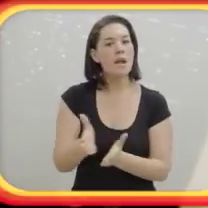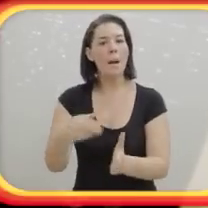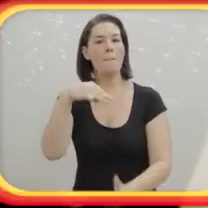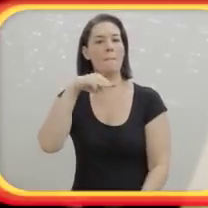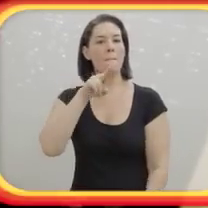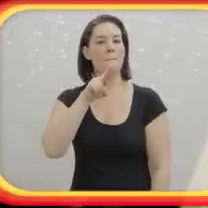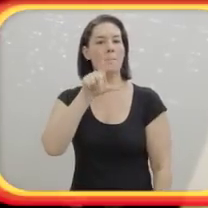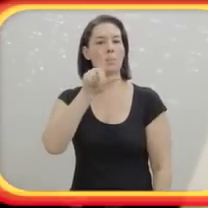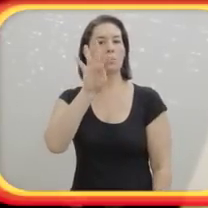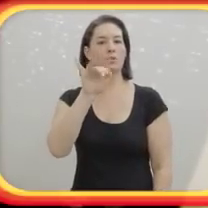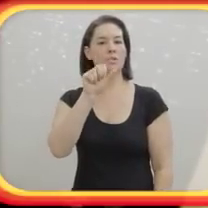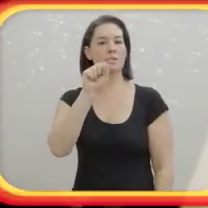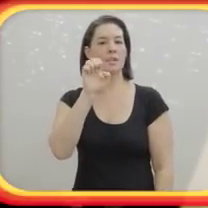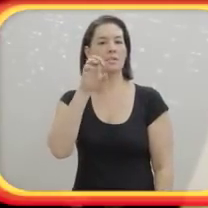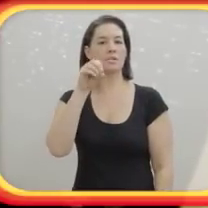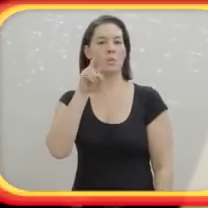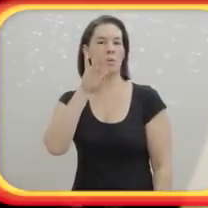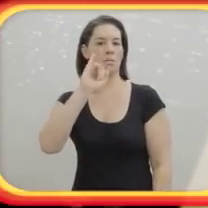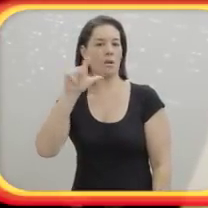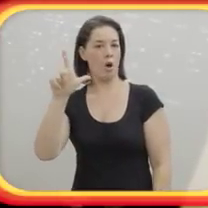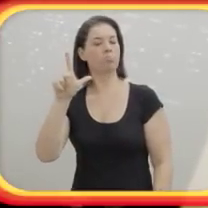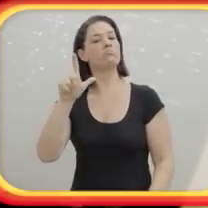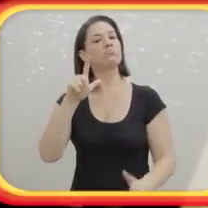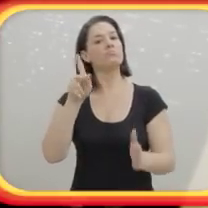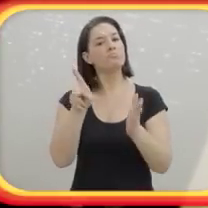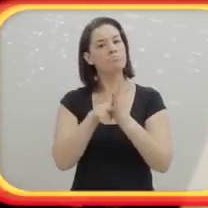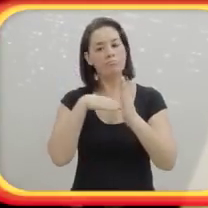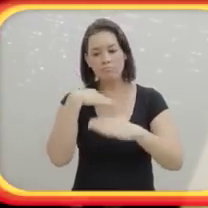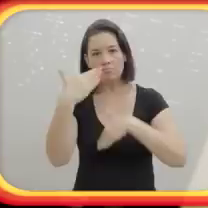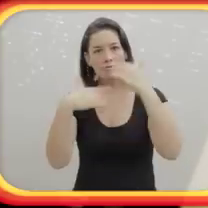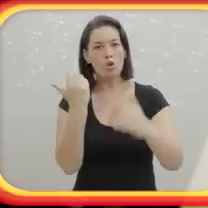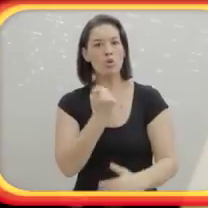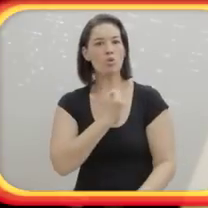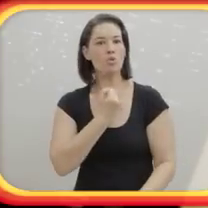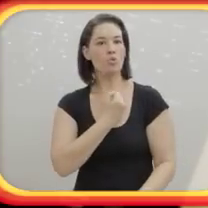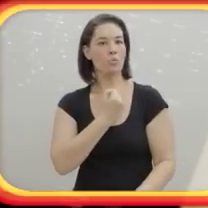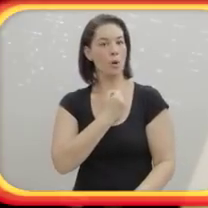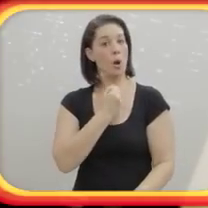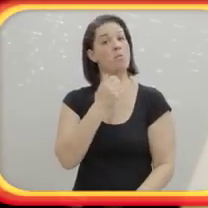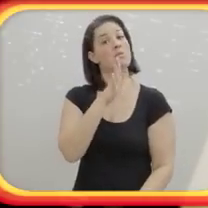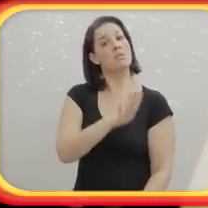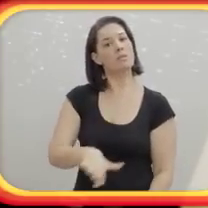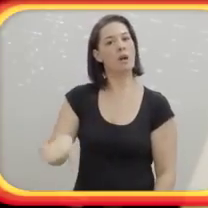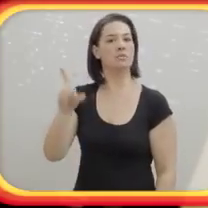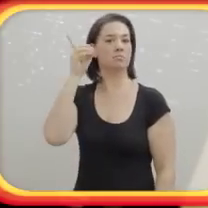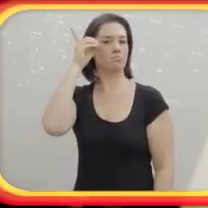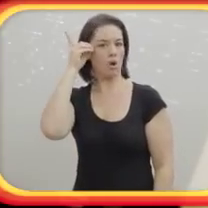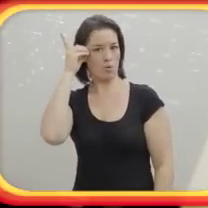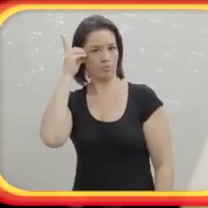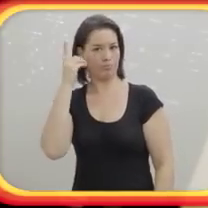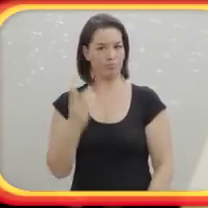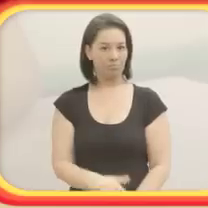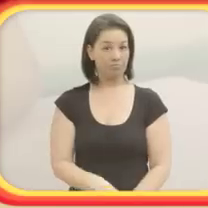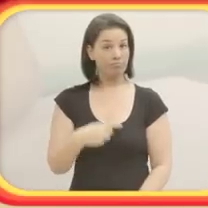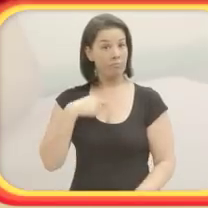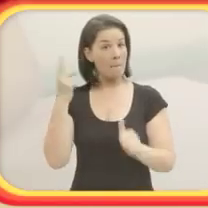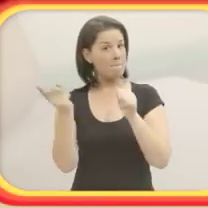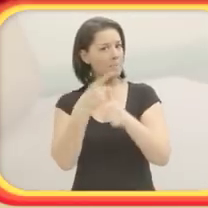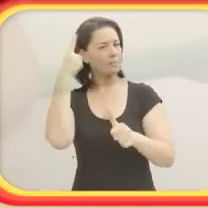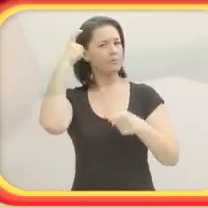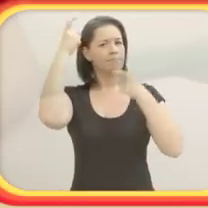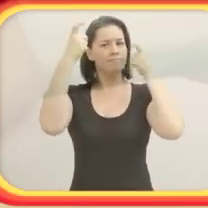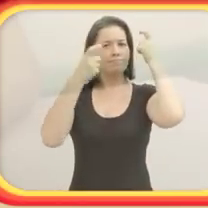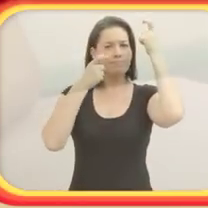O título da minha tese é uma abordagem muito sensorial para o desenvolvimento de número para as crianças com síndrome de Down. Minha primeira